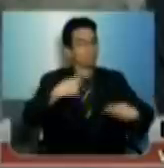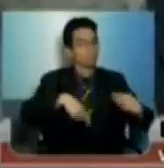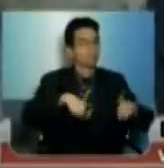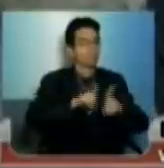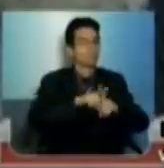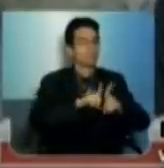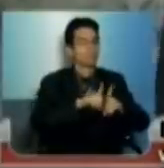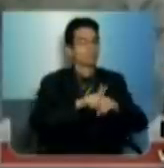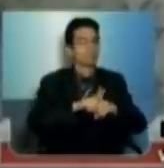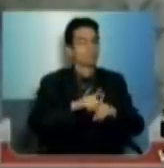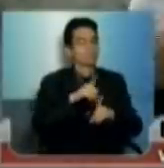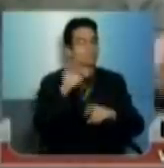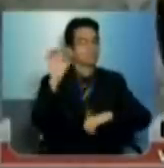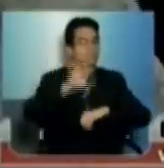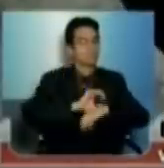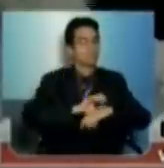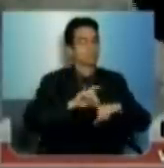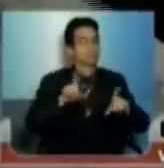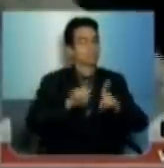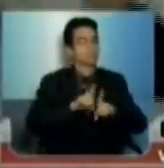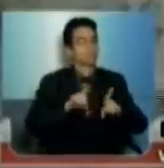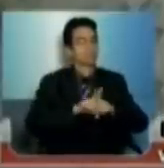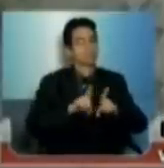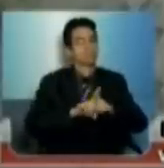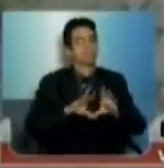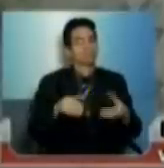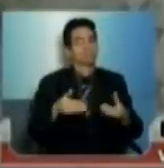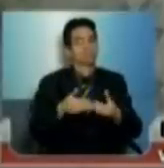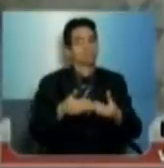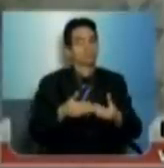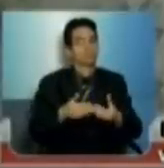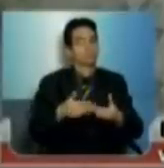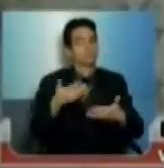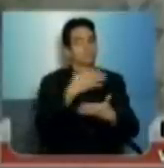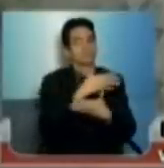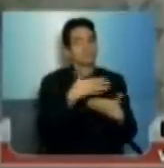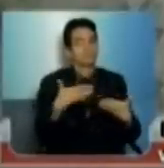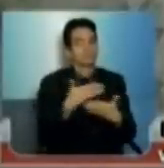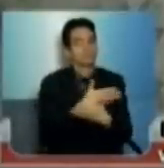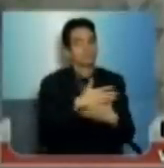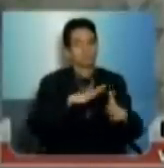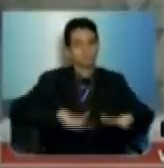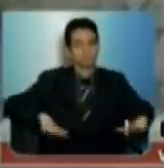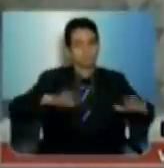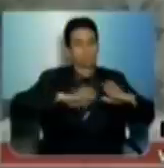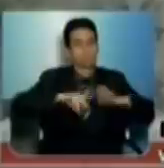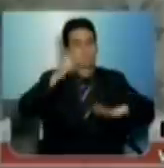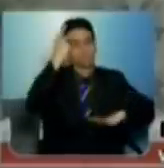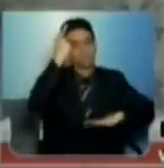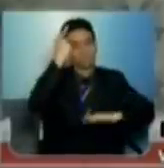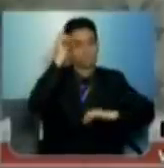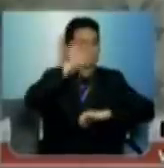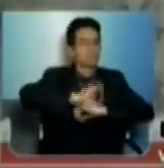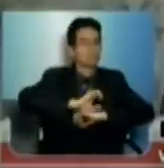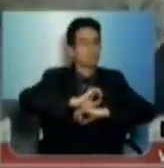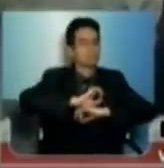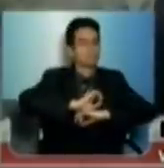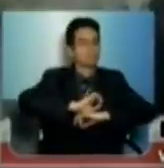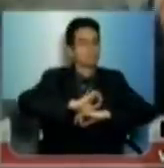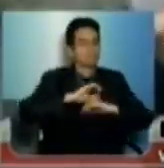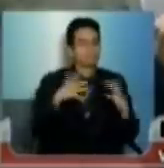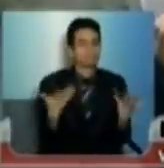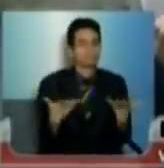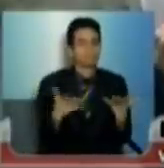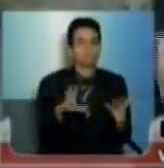da rede estadual como das redes municipais em todo o estado de São Paulo. Ou seja,